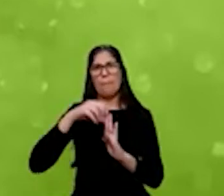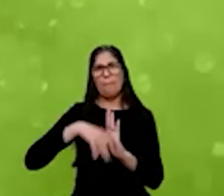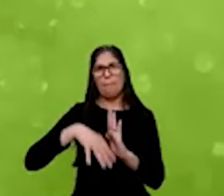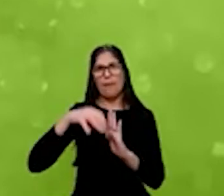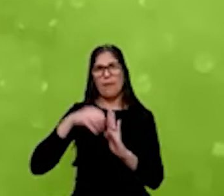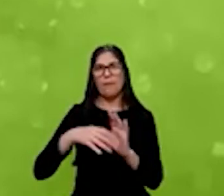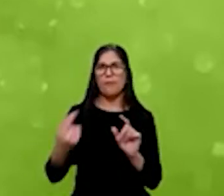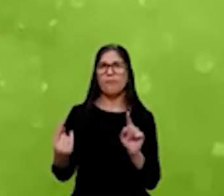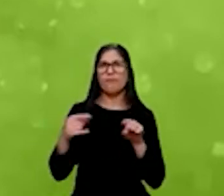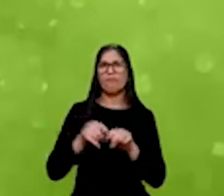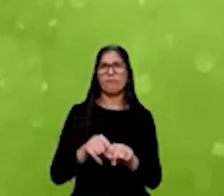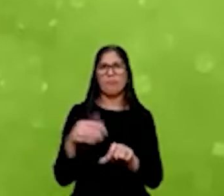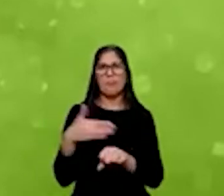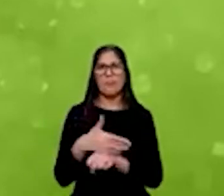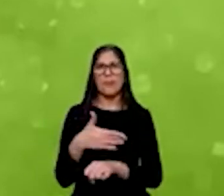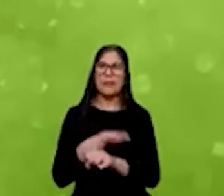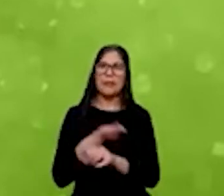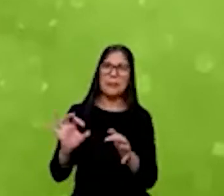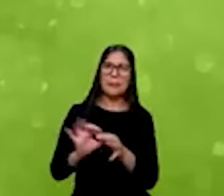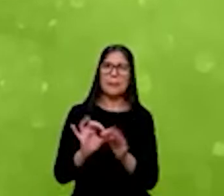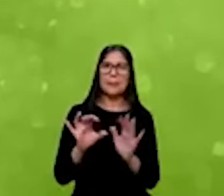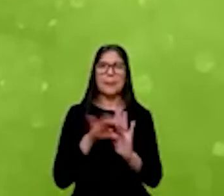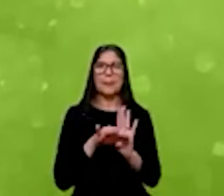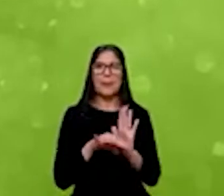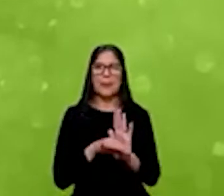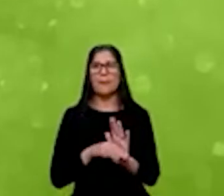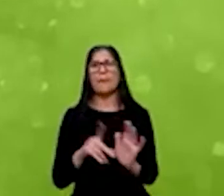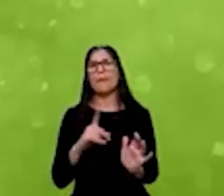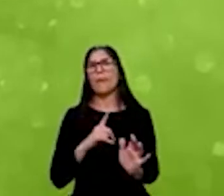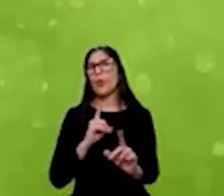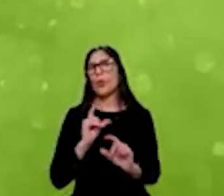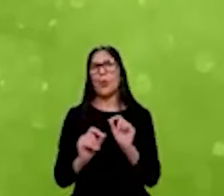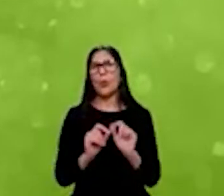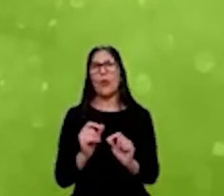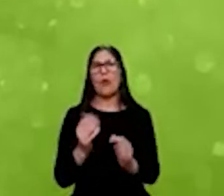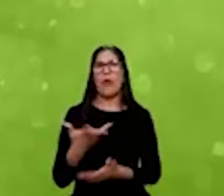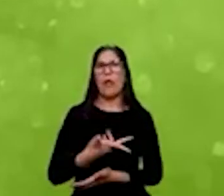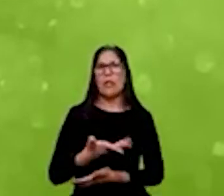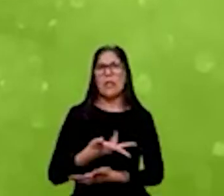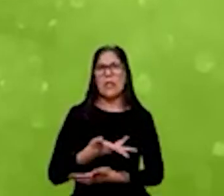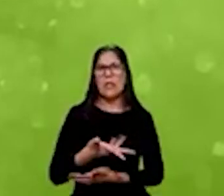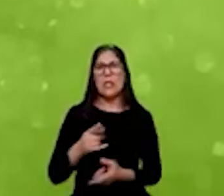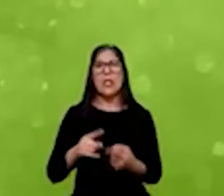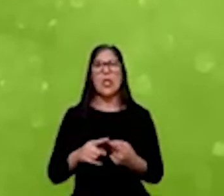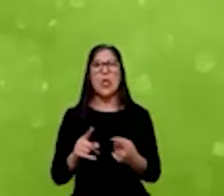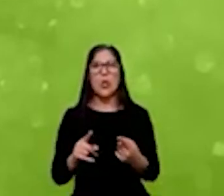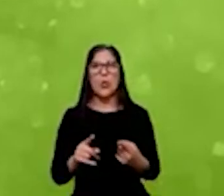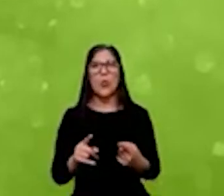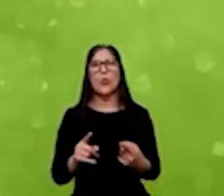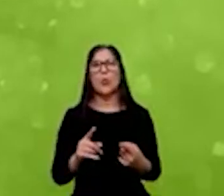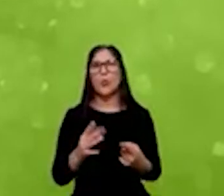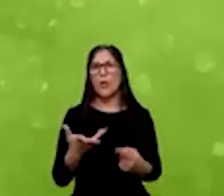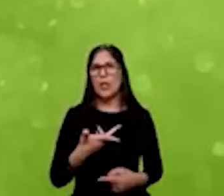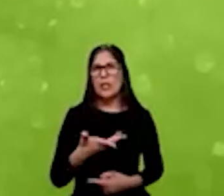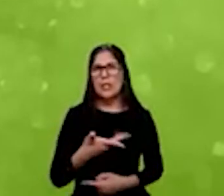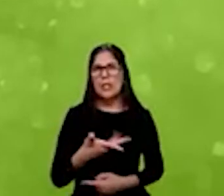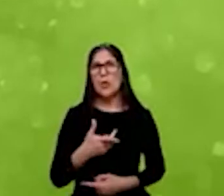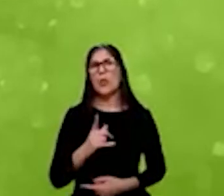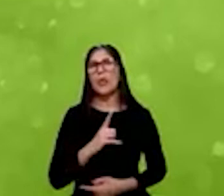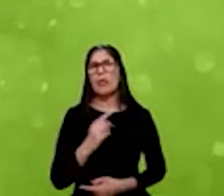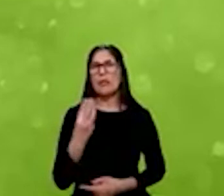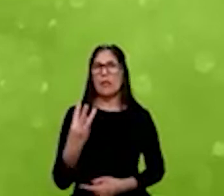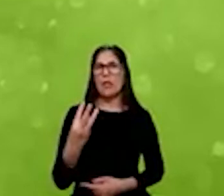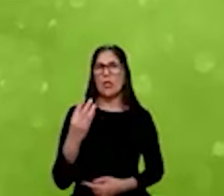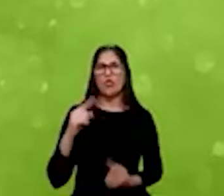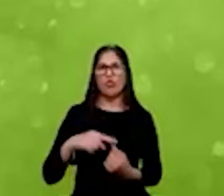parte do programa. Então, desde a aceleração, com três aceleradoras que a gente tem